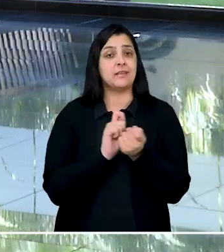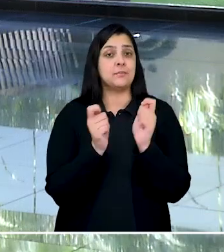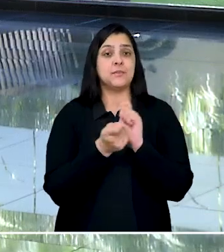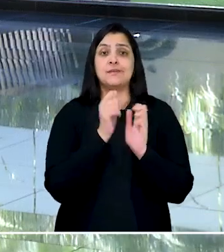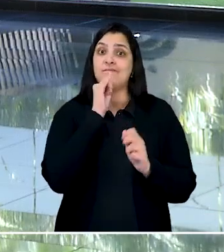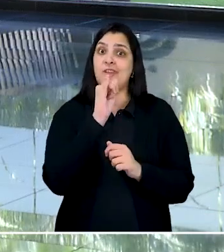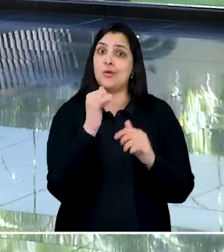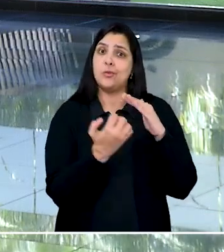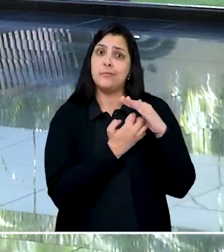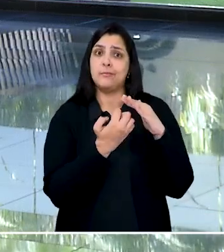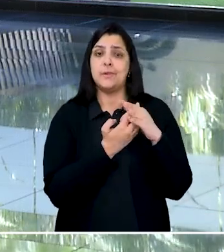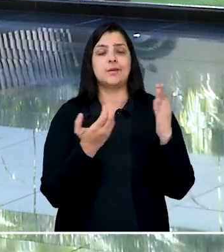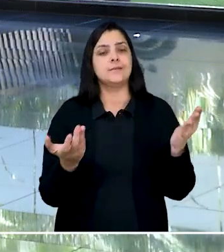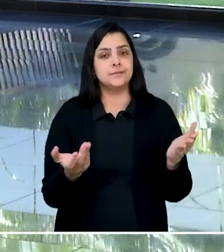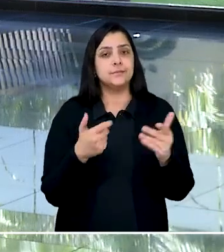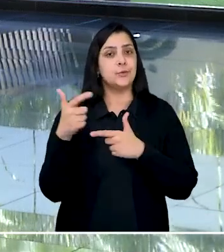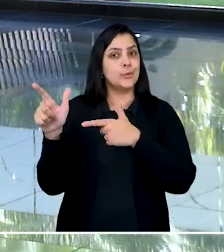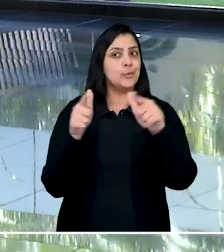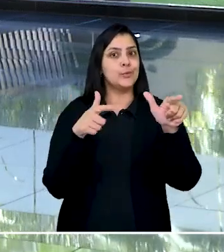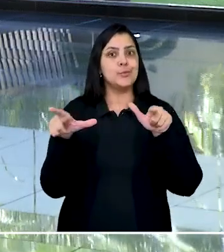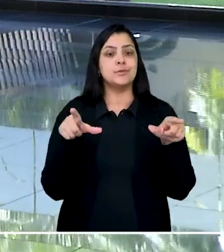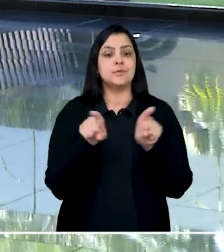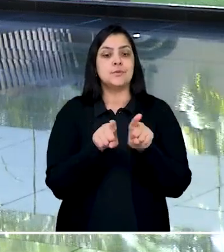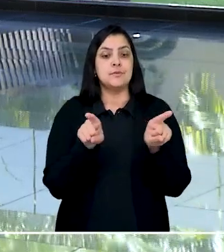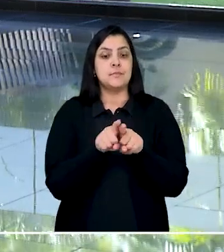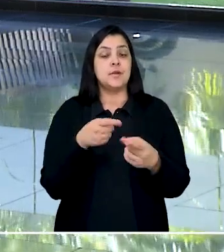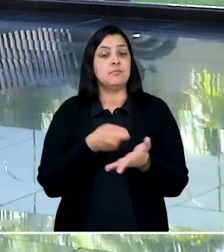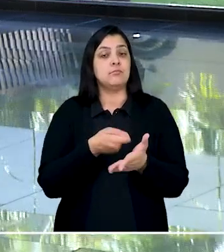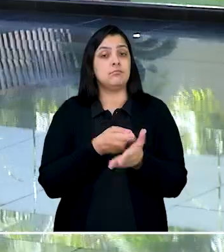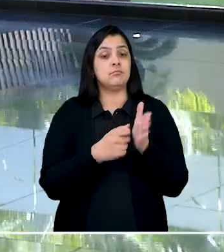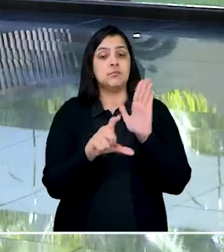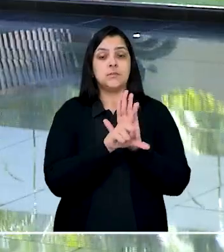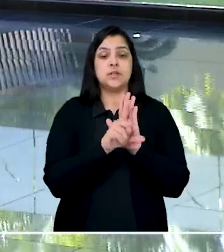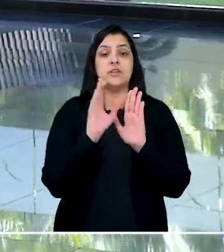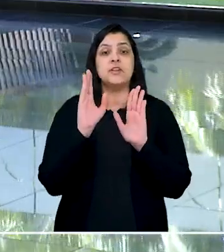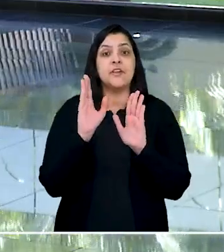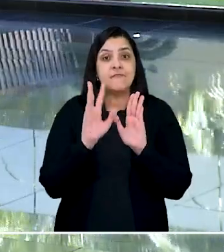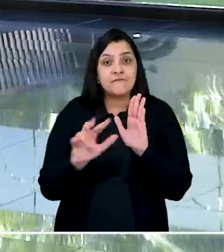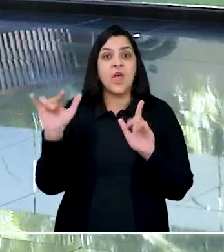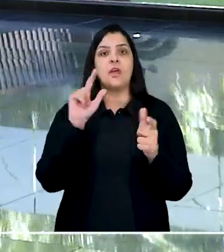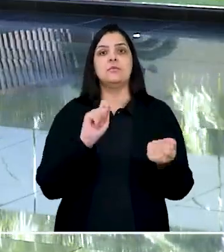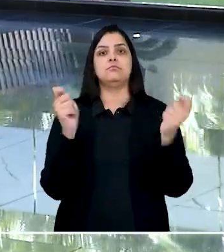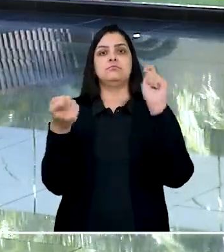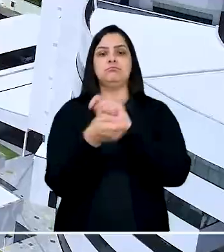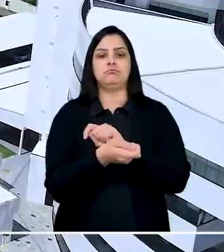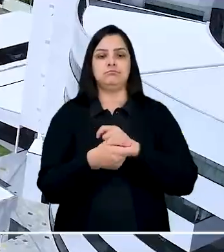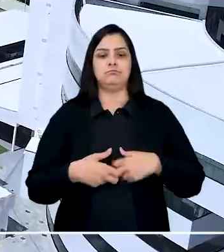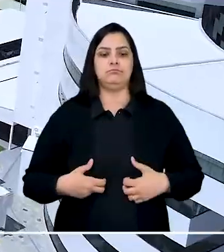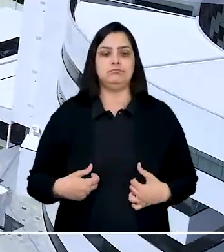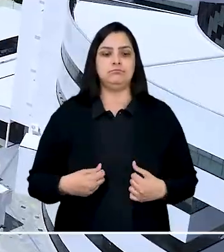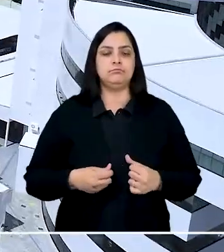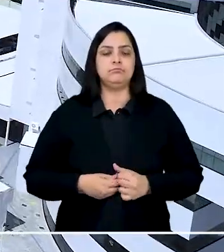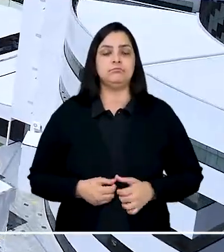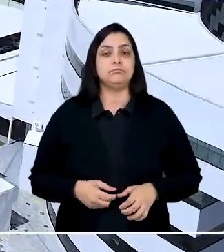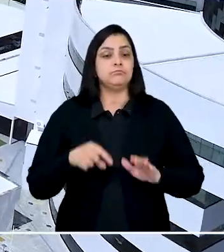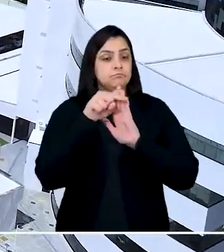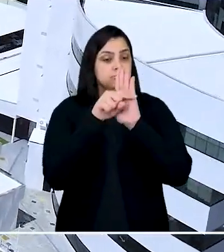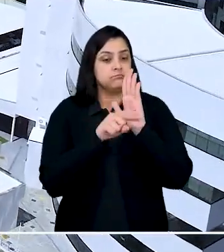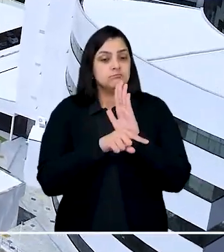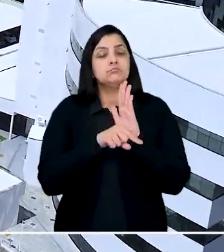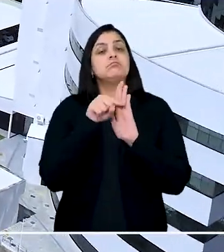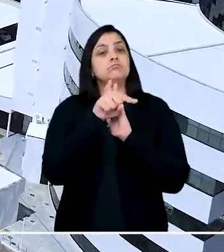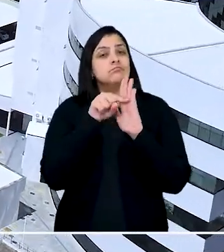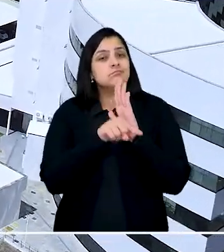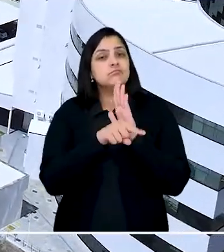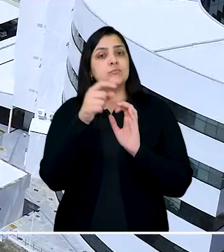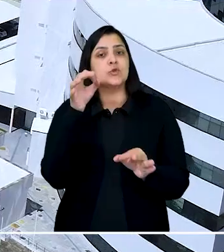necessidades e que as demais adequações exigidas em lei estariam sendo implementadas. Com base em laudo pericial,